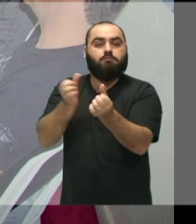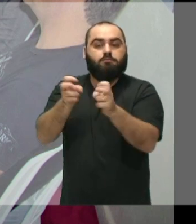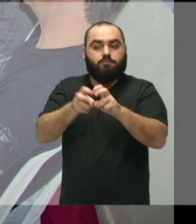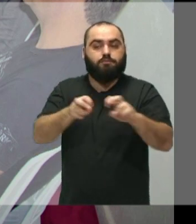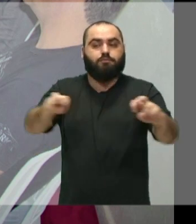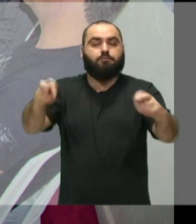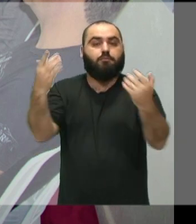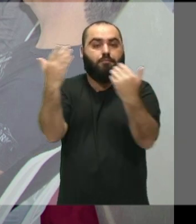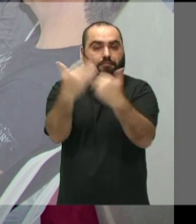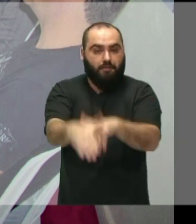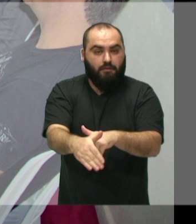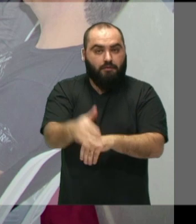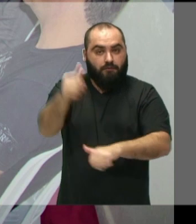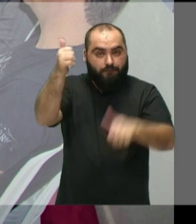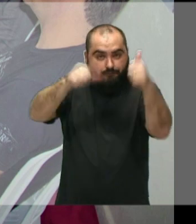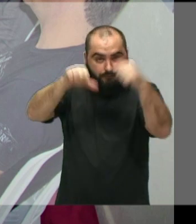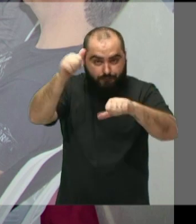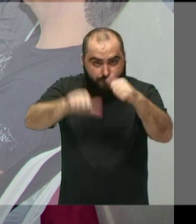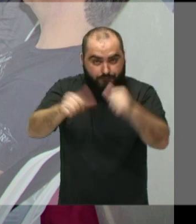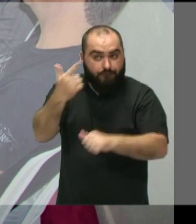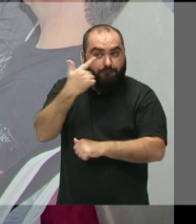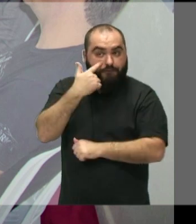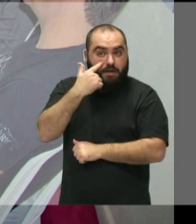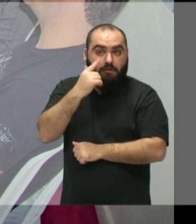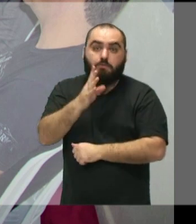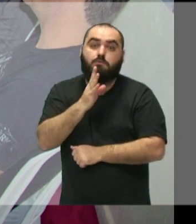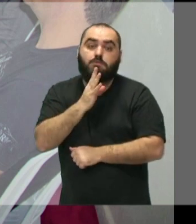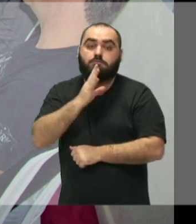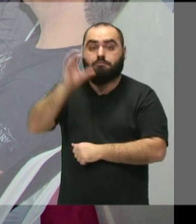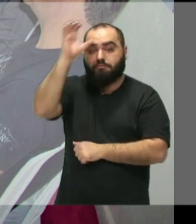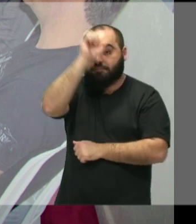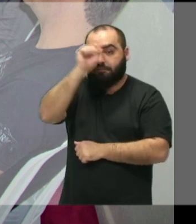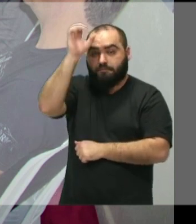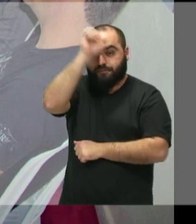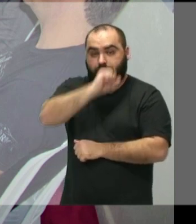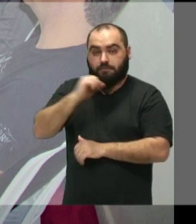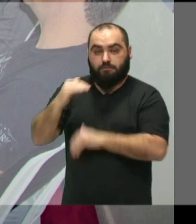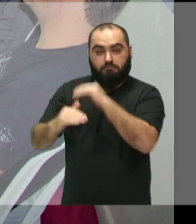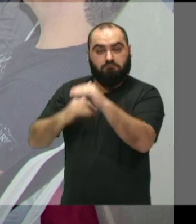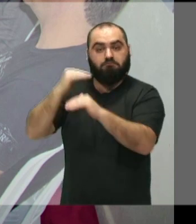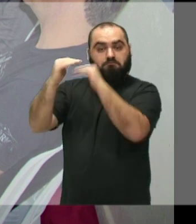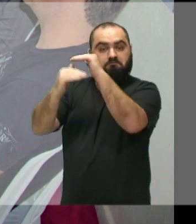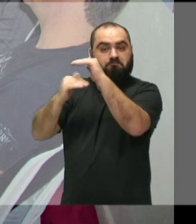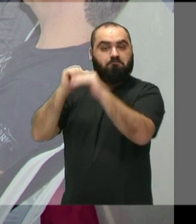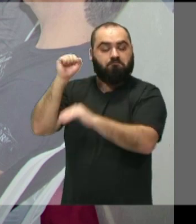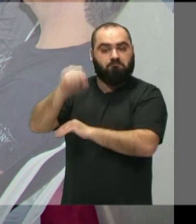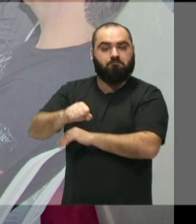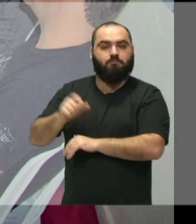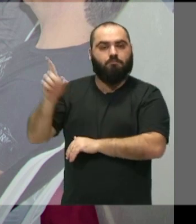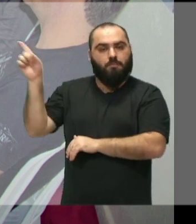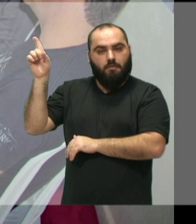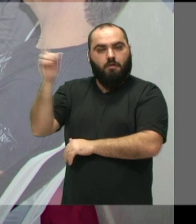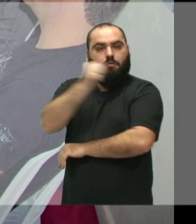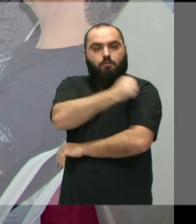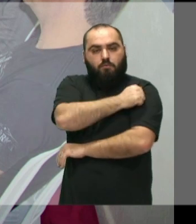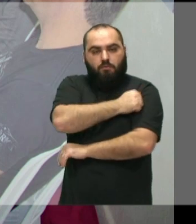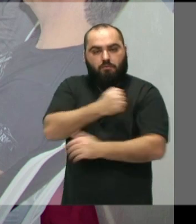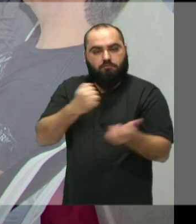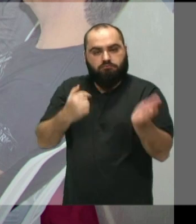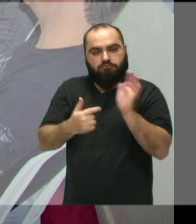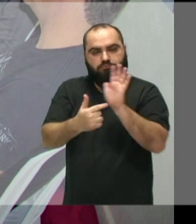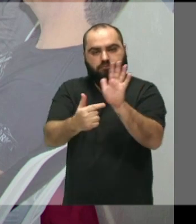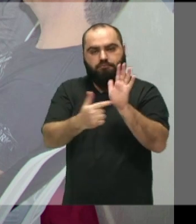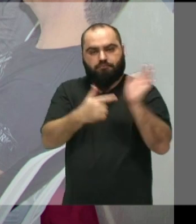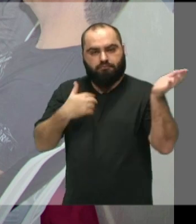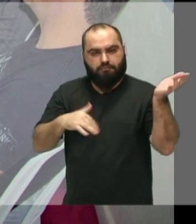avaliativa para validar os conhecimentos que foram desenvolvidos ao longo do semestre. aí a aluna apresentou ali as